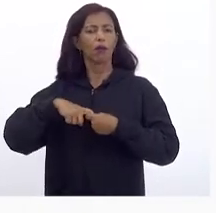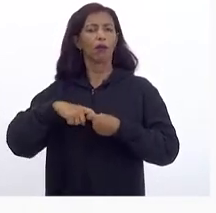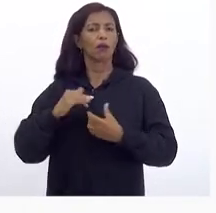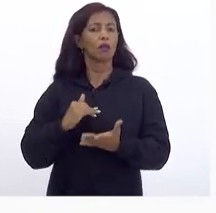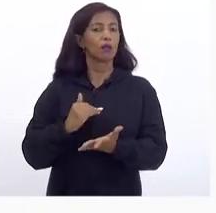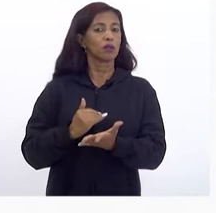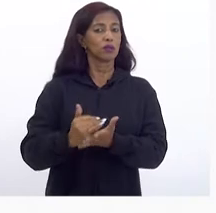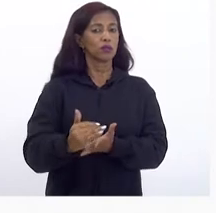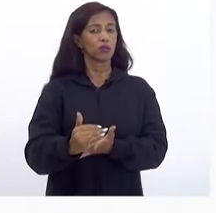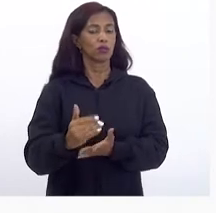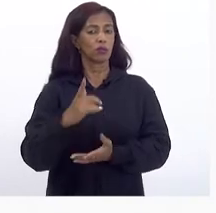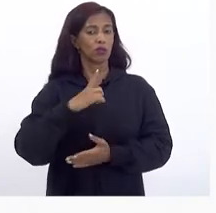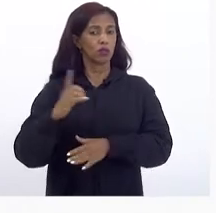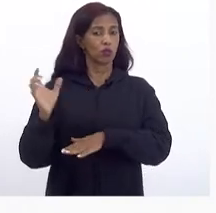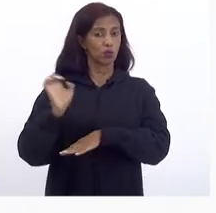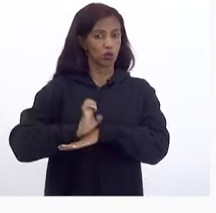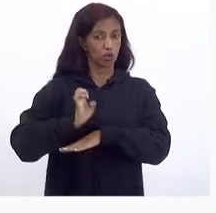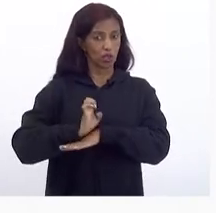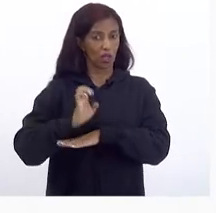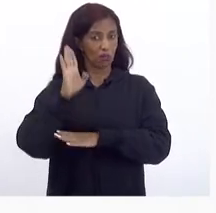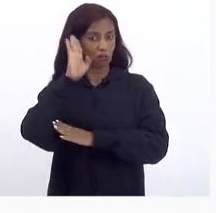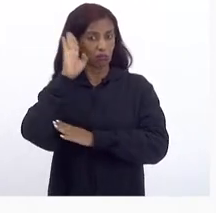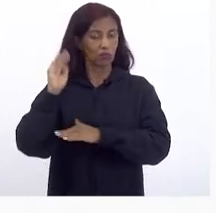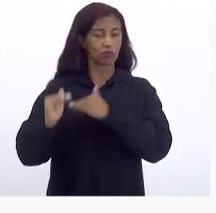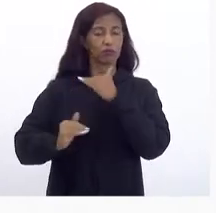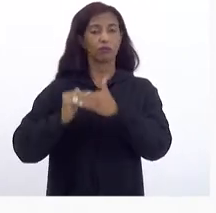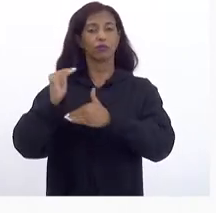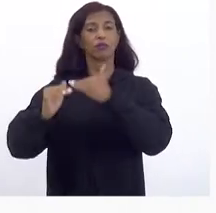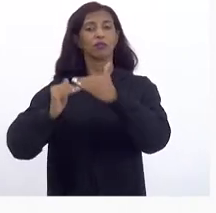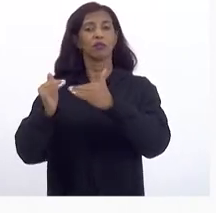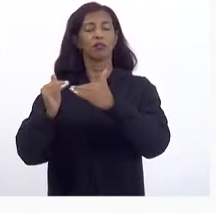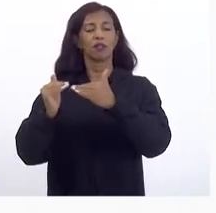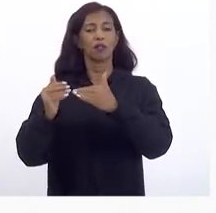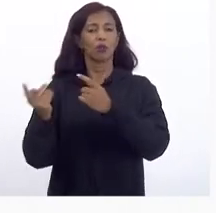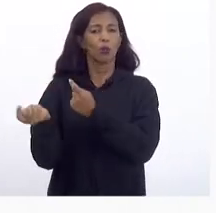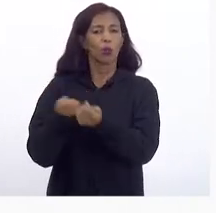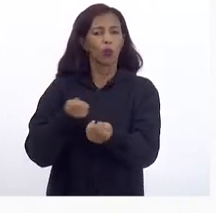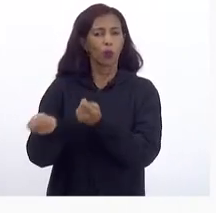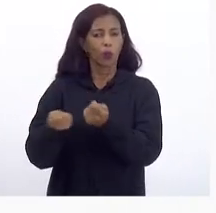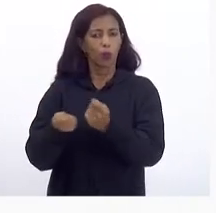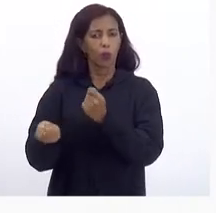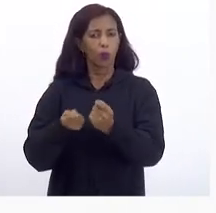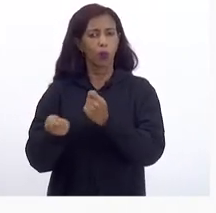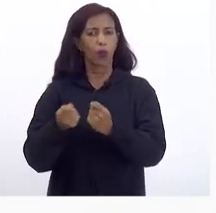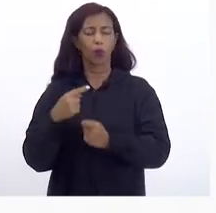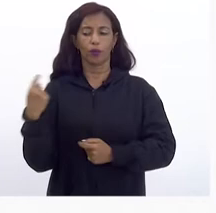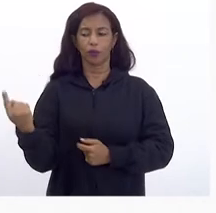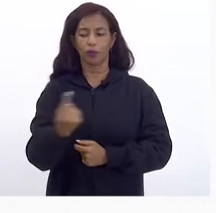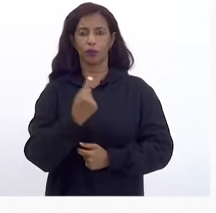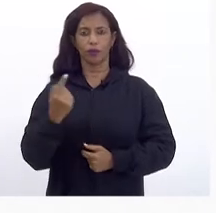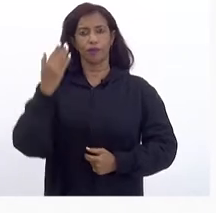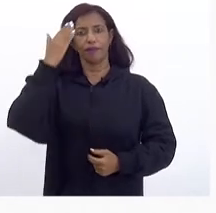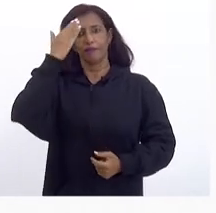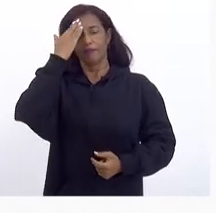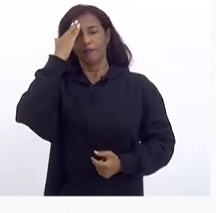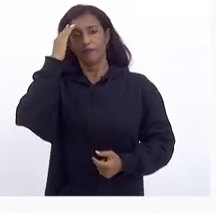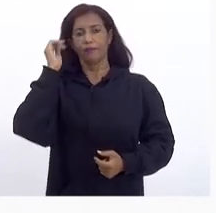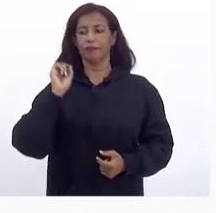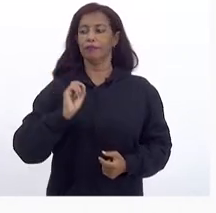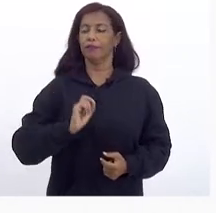Princípio De que O estado É o indutor Do desenvolvimento E do crescimento Econômico Nosso entendimento É que